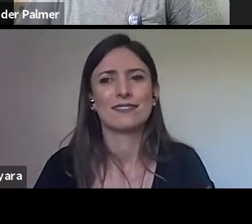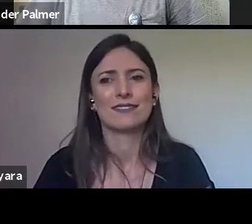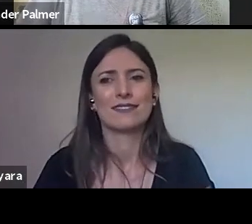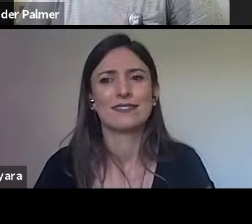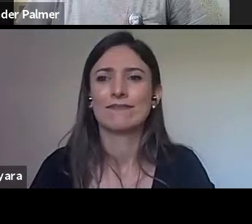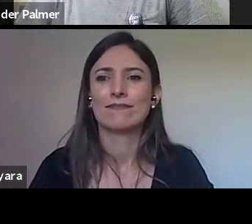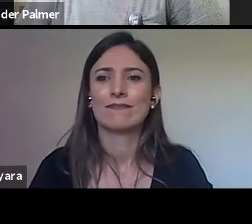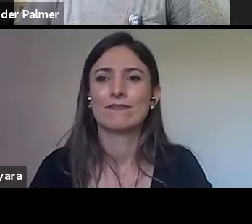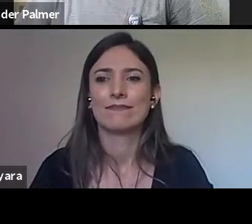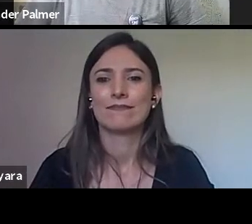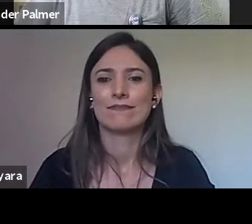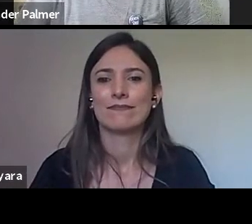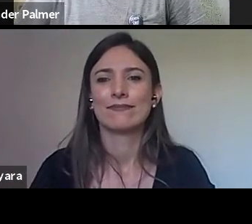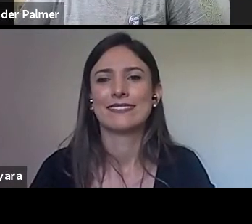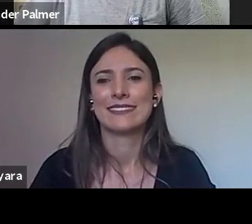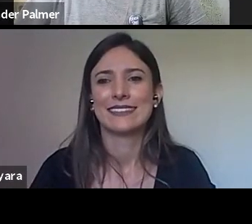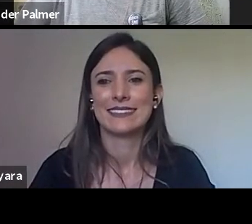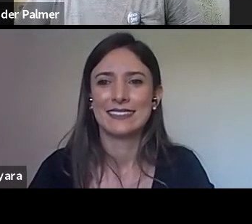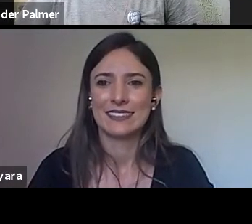Enfim.